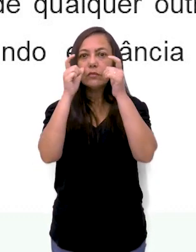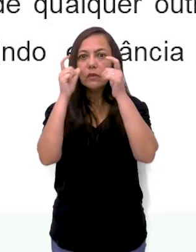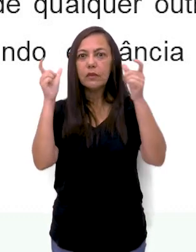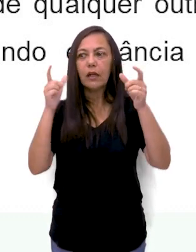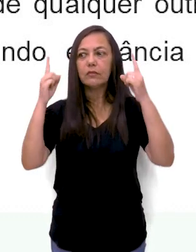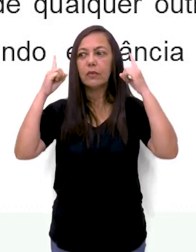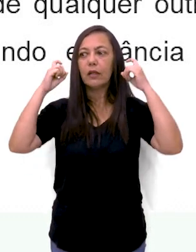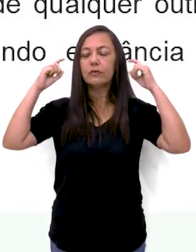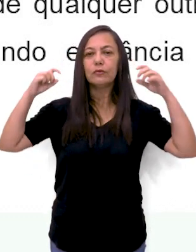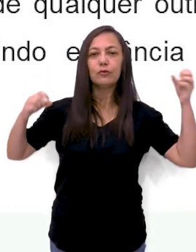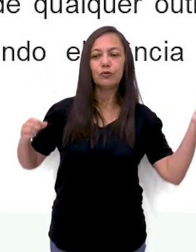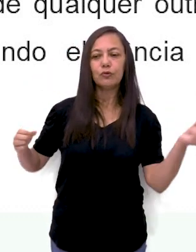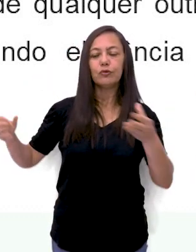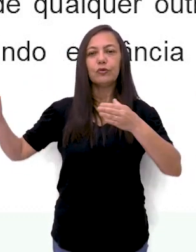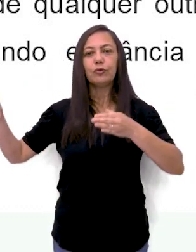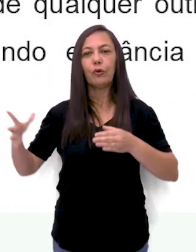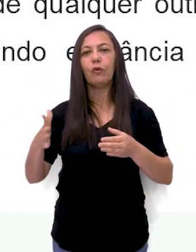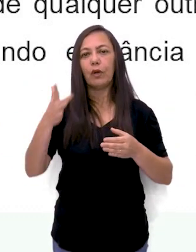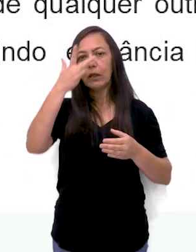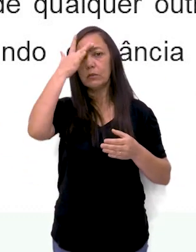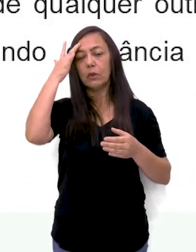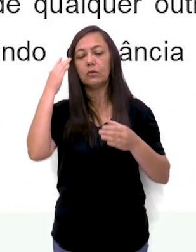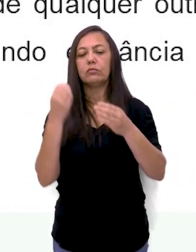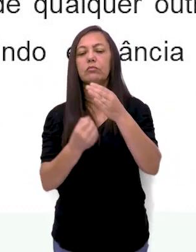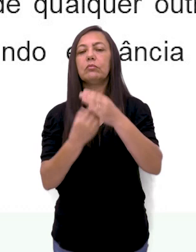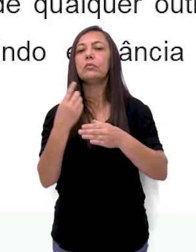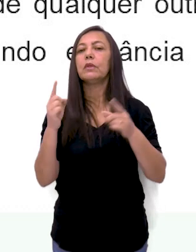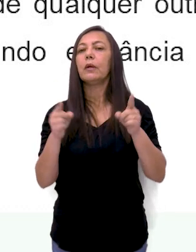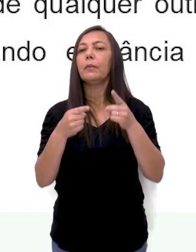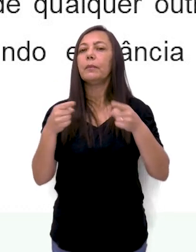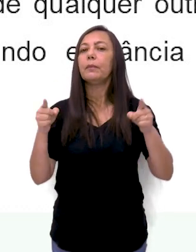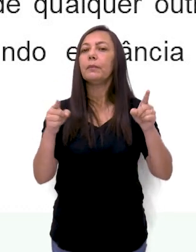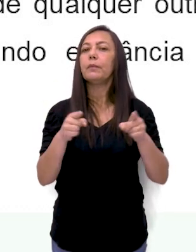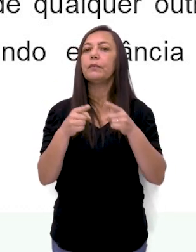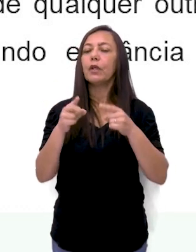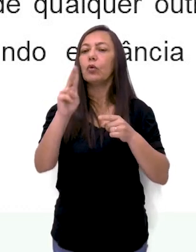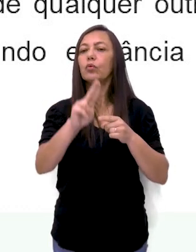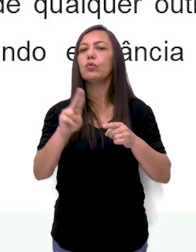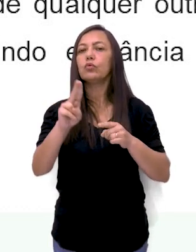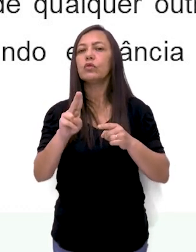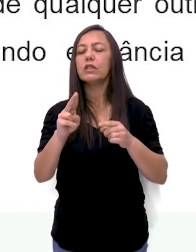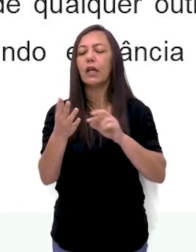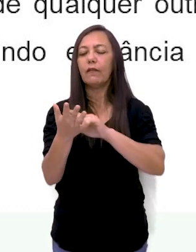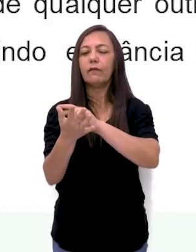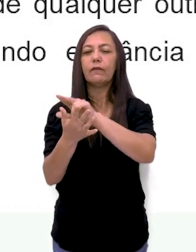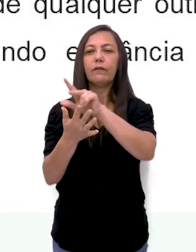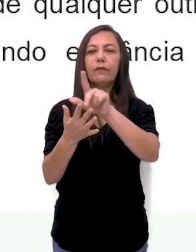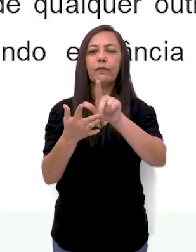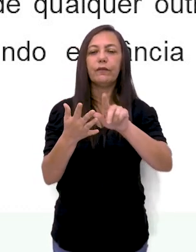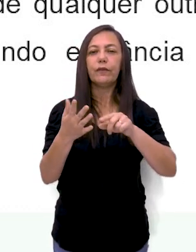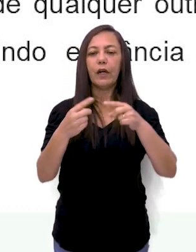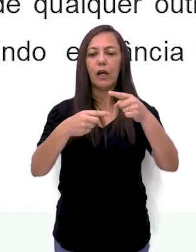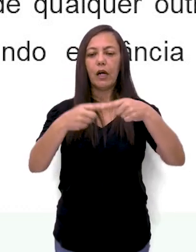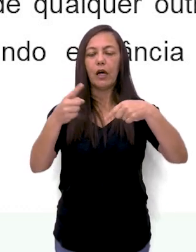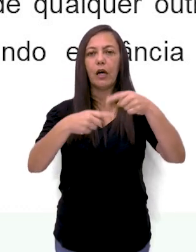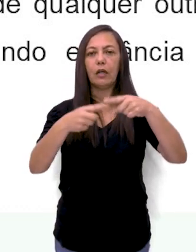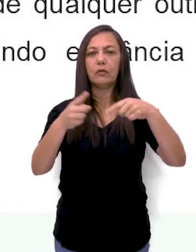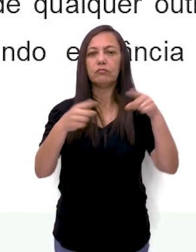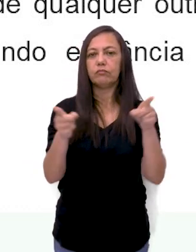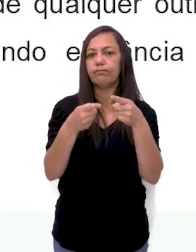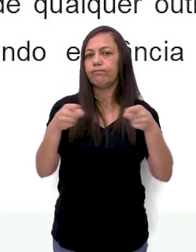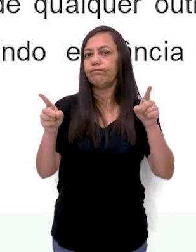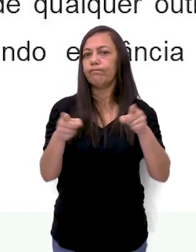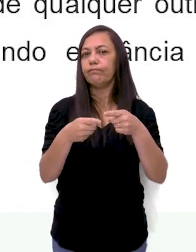sons fez os compositores incorporarem uma grande quantidade de instrumentos e objetos sonoros à